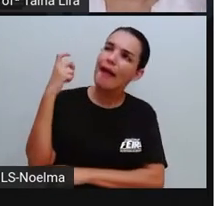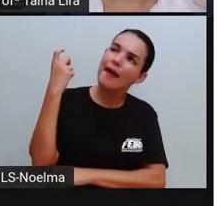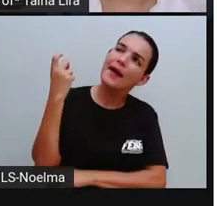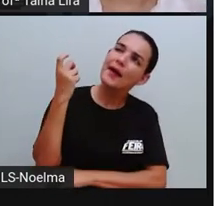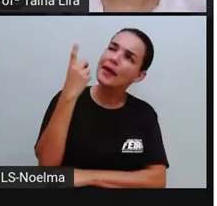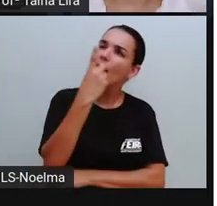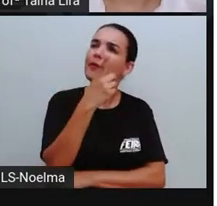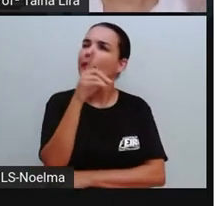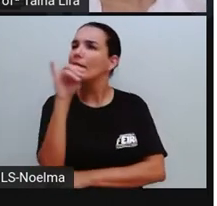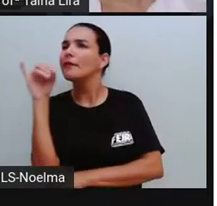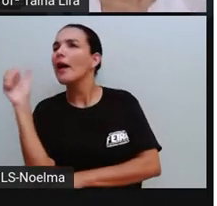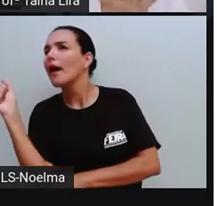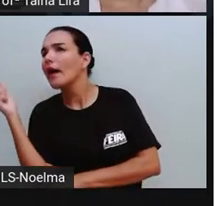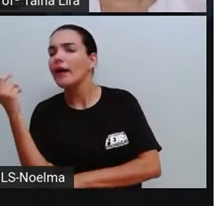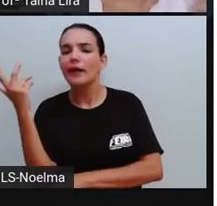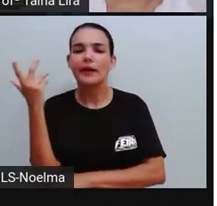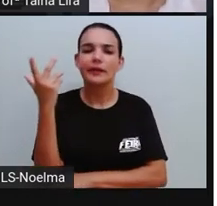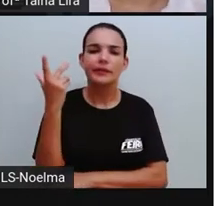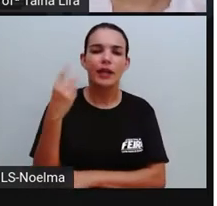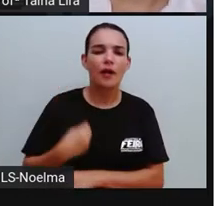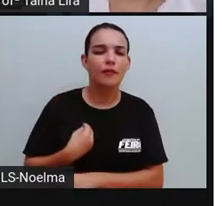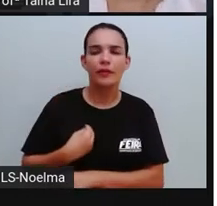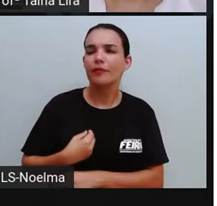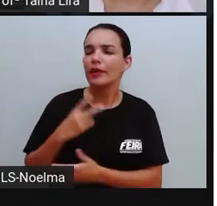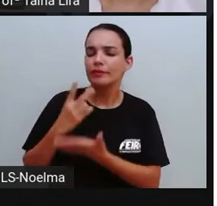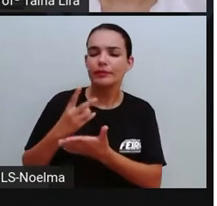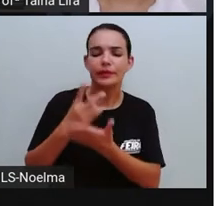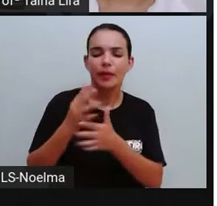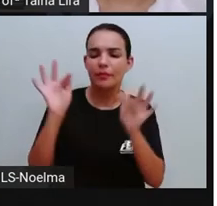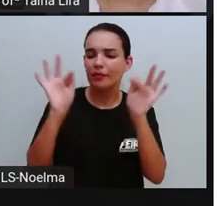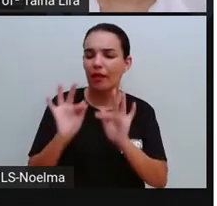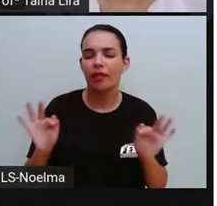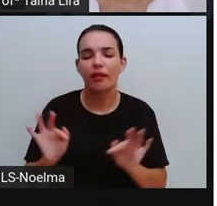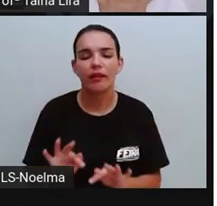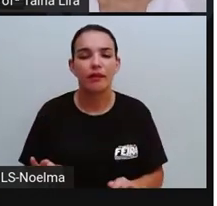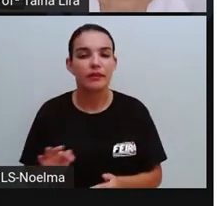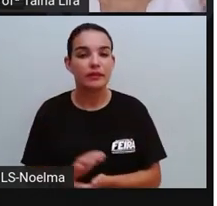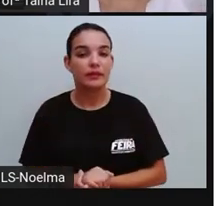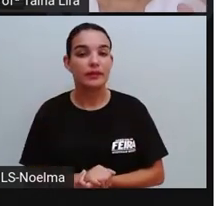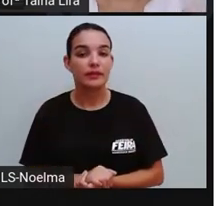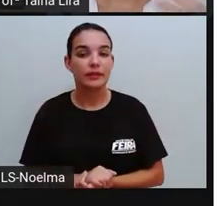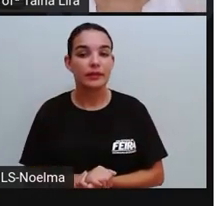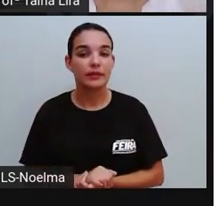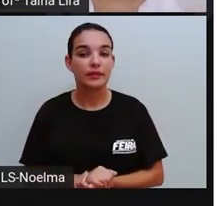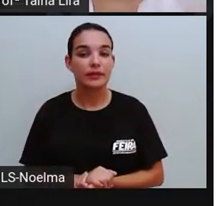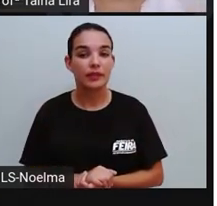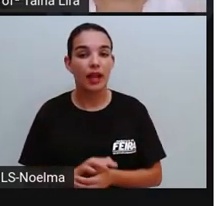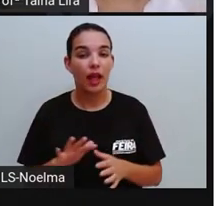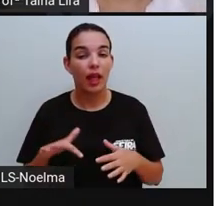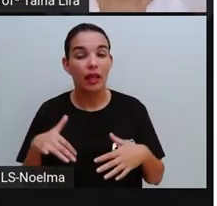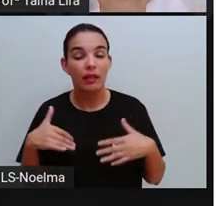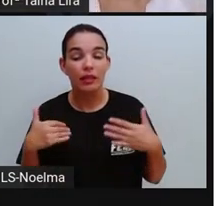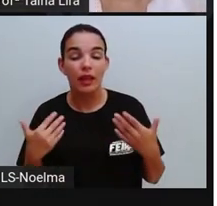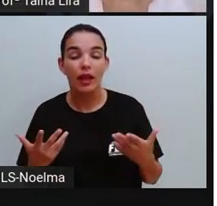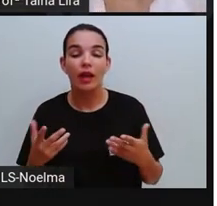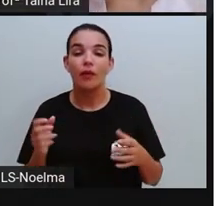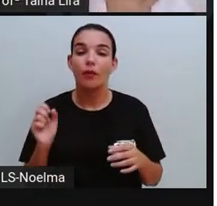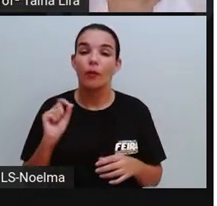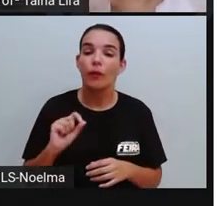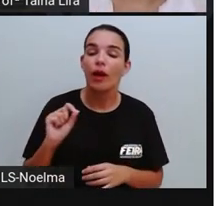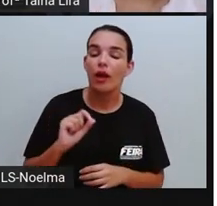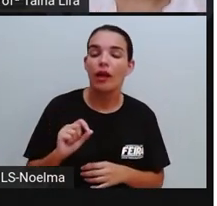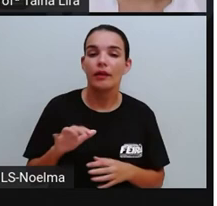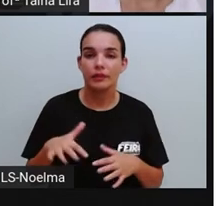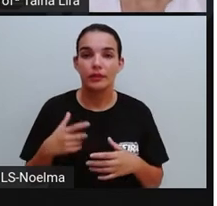muito tempo, viveram felizes para sempre, foi então que... Então, são